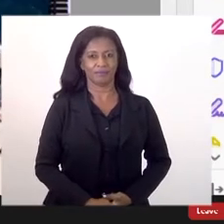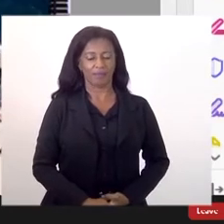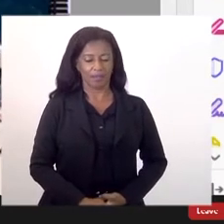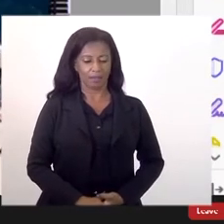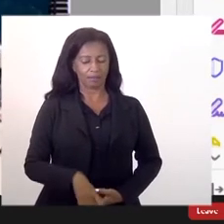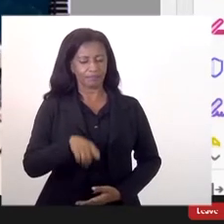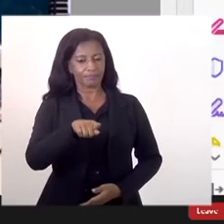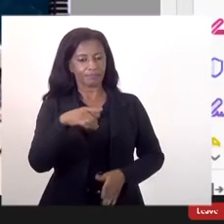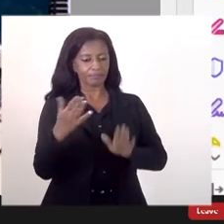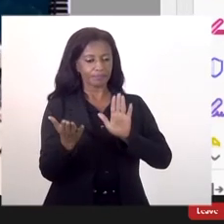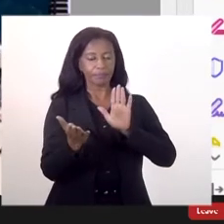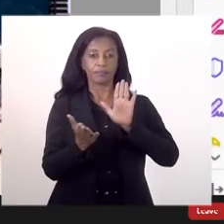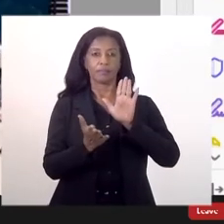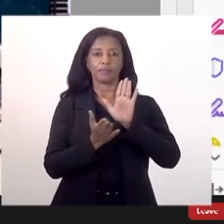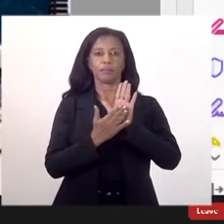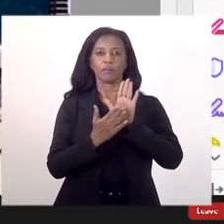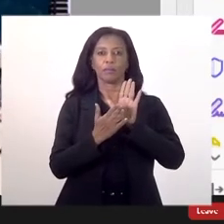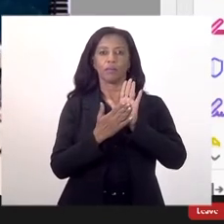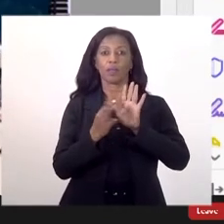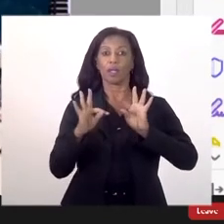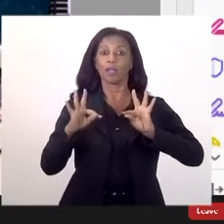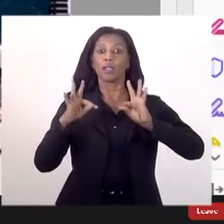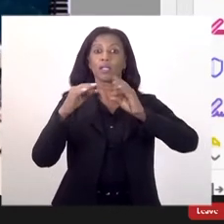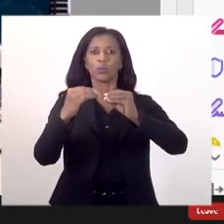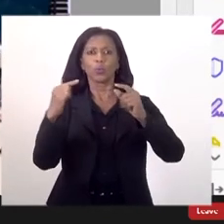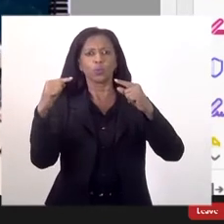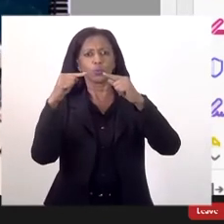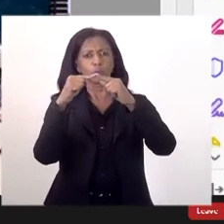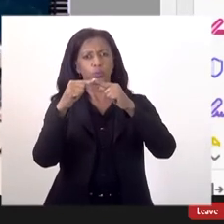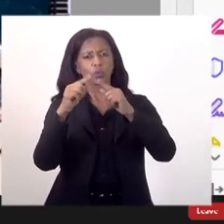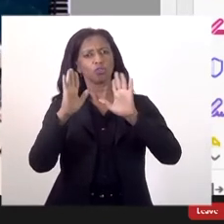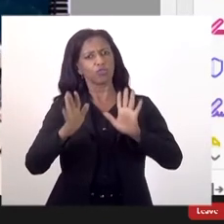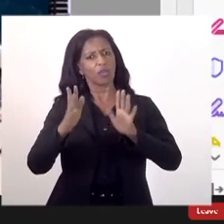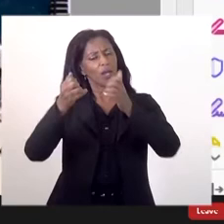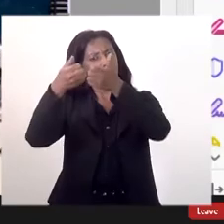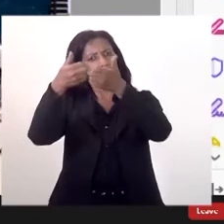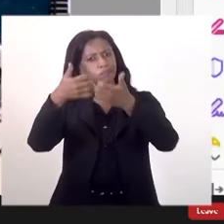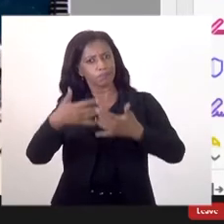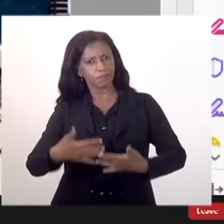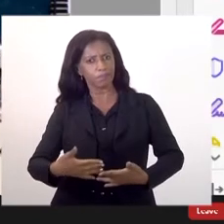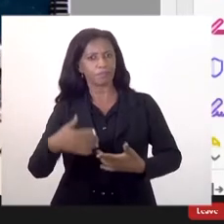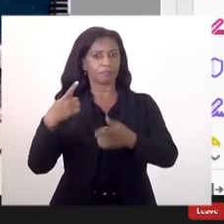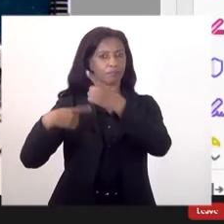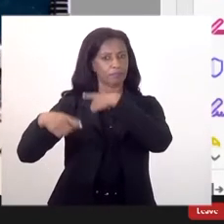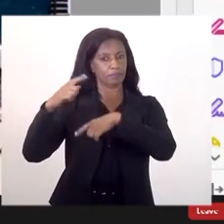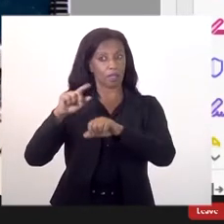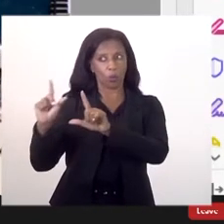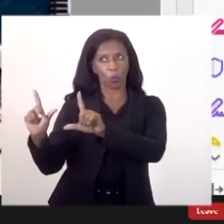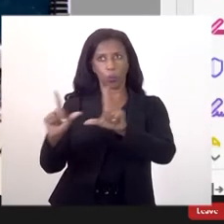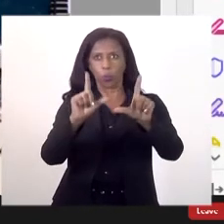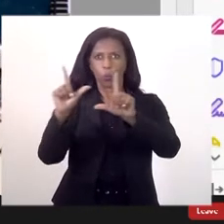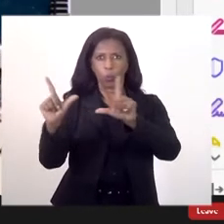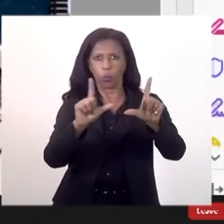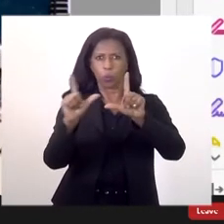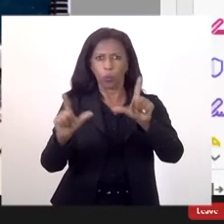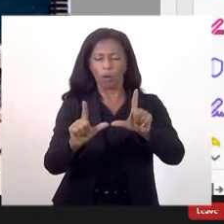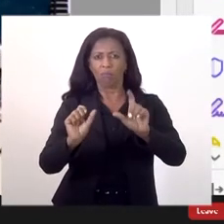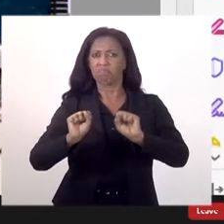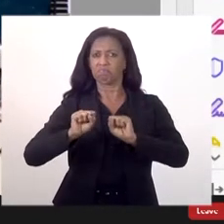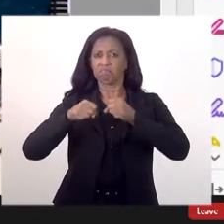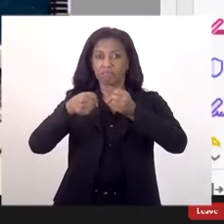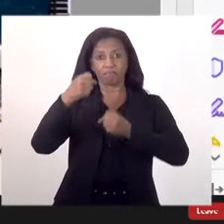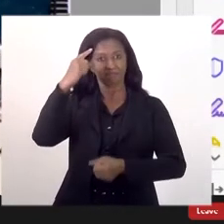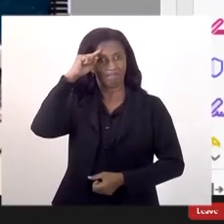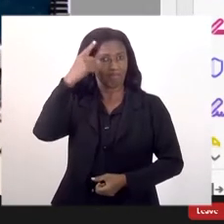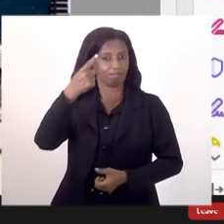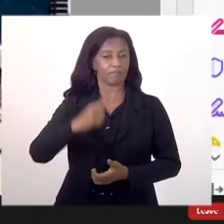Essa proposta é uma proposta que tem tudo a ver com o que foi falado anteriormente. os slides do Mauro reforçam a nossa ideia.